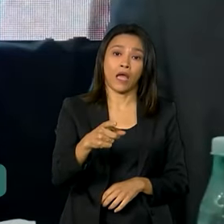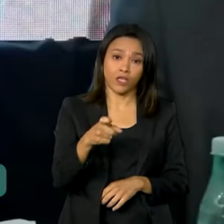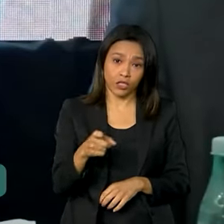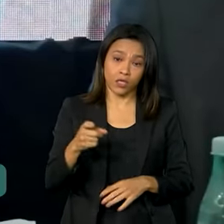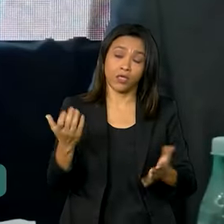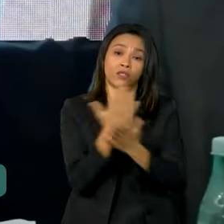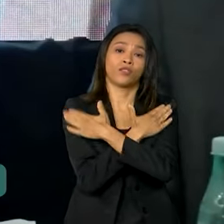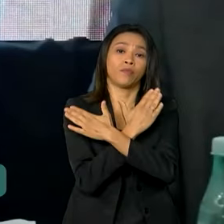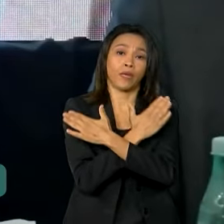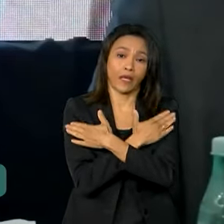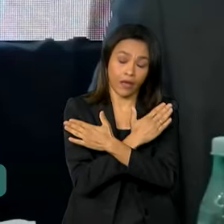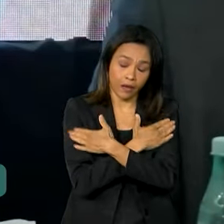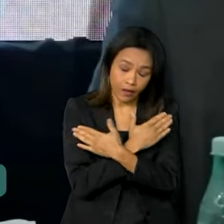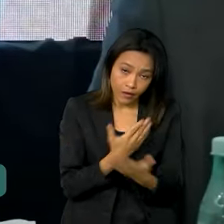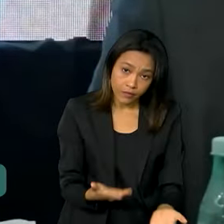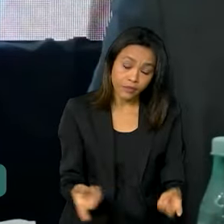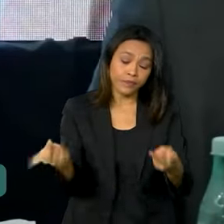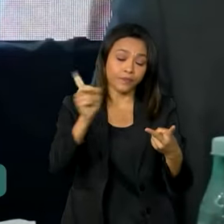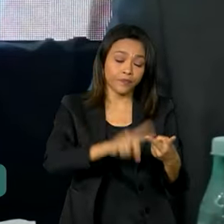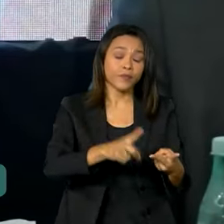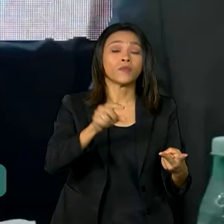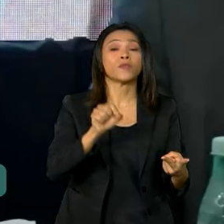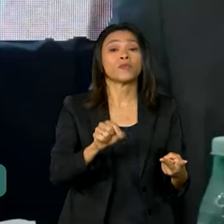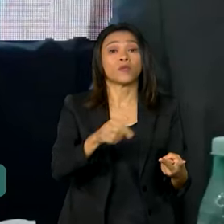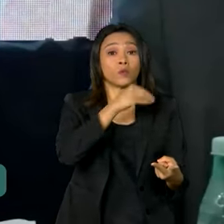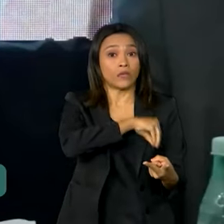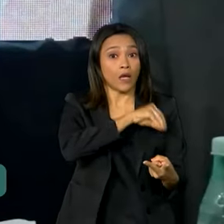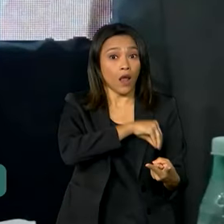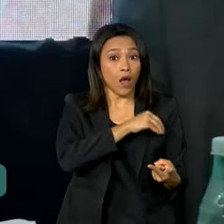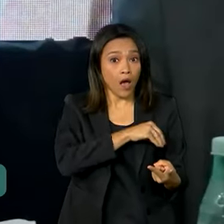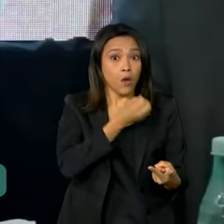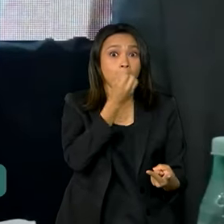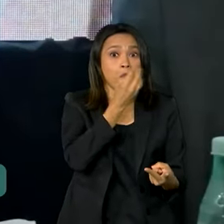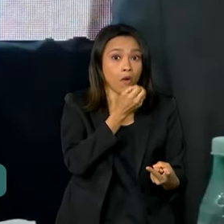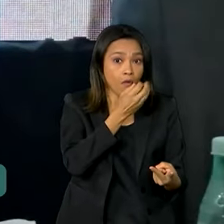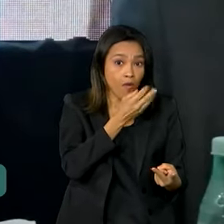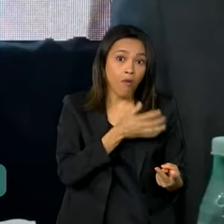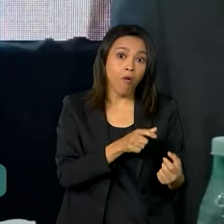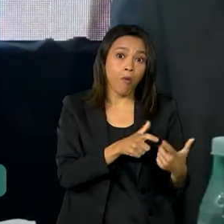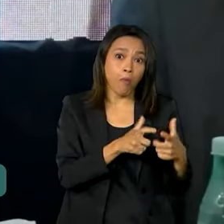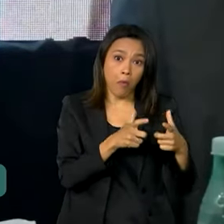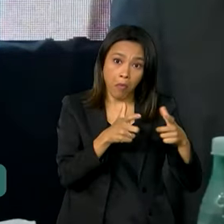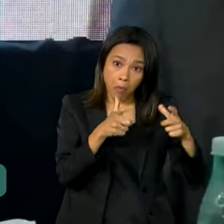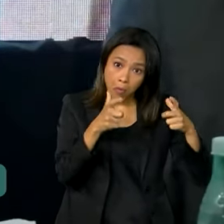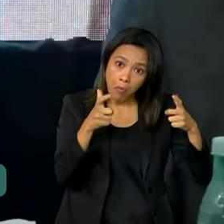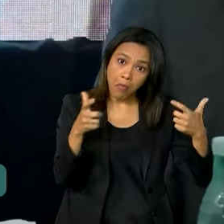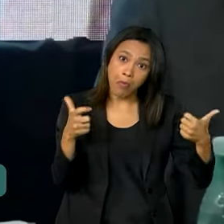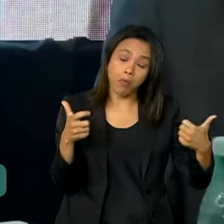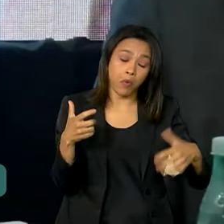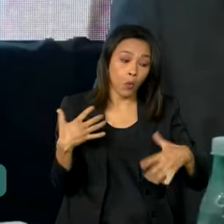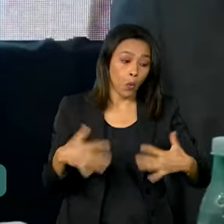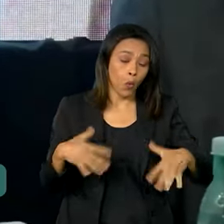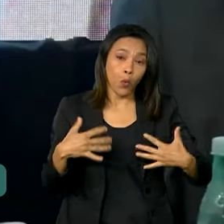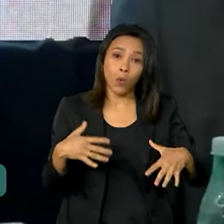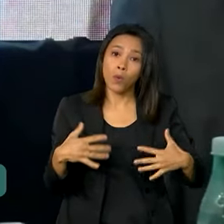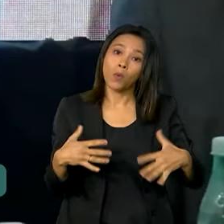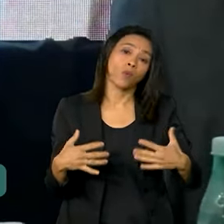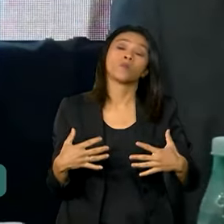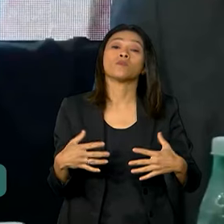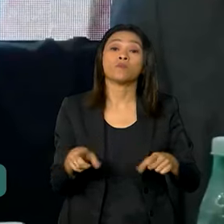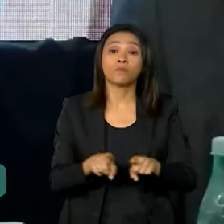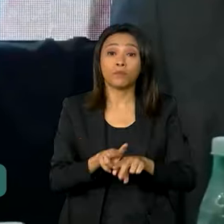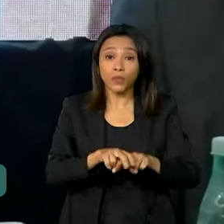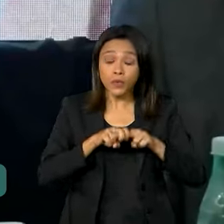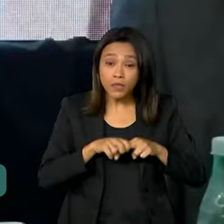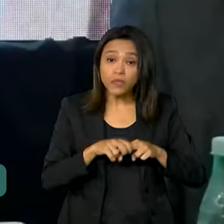índice, com a massa salarial crescendo de forma inédita e, por isso, criando um mercado de